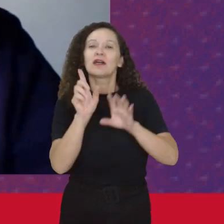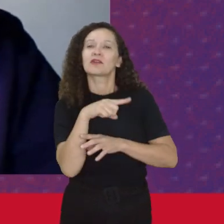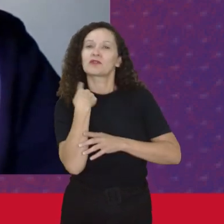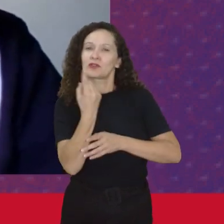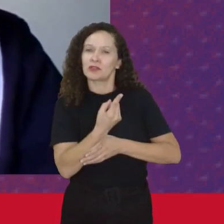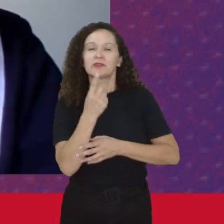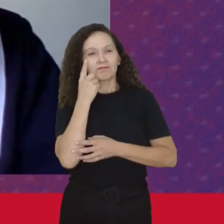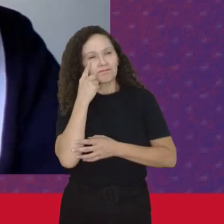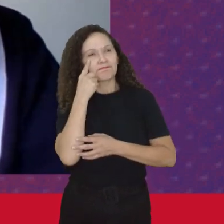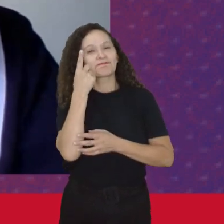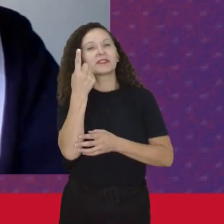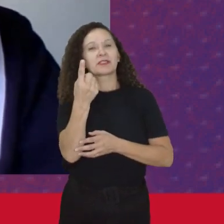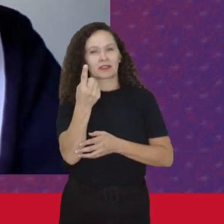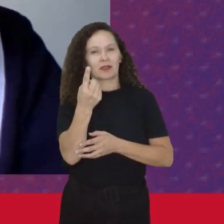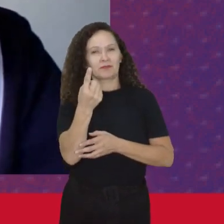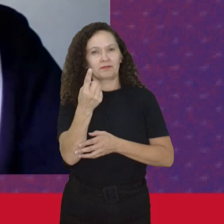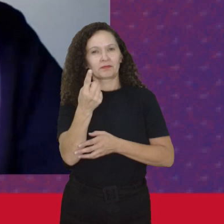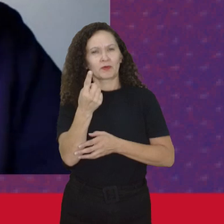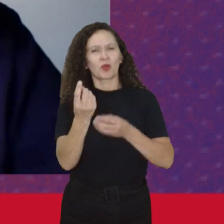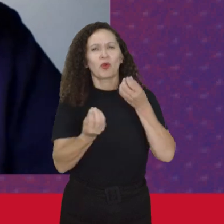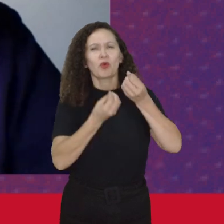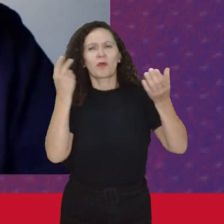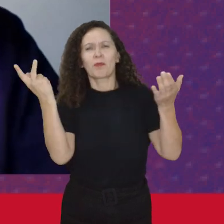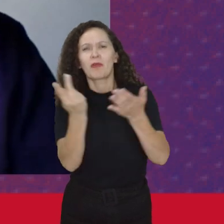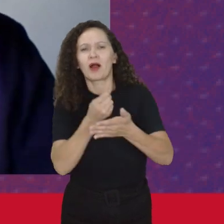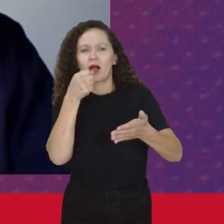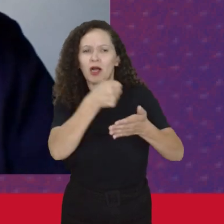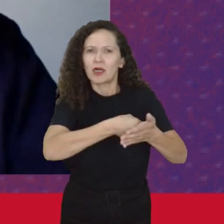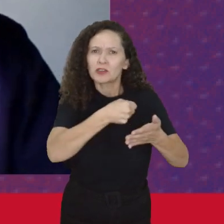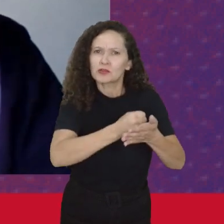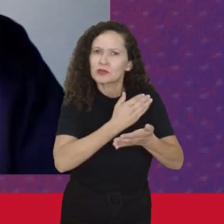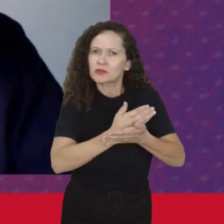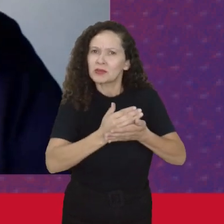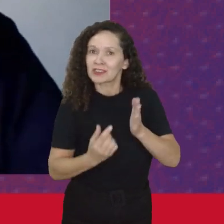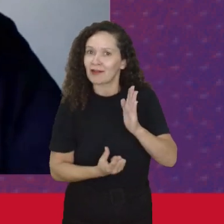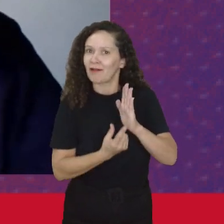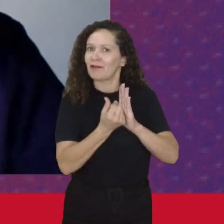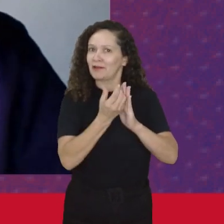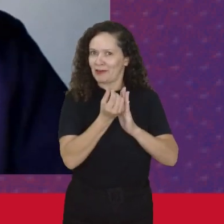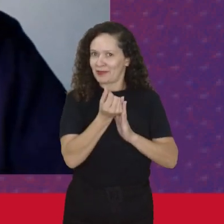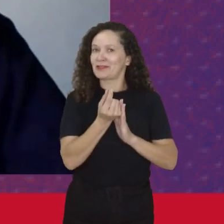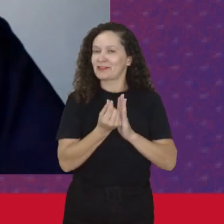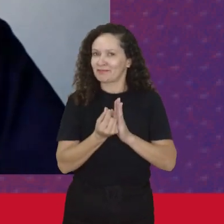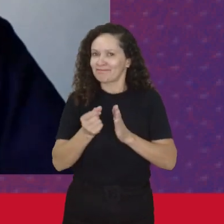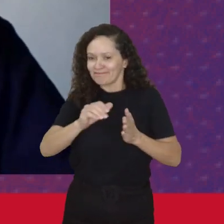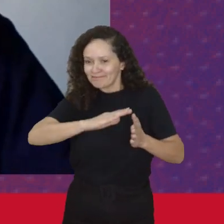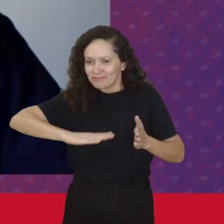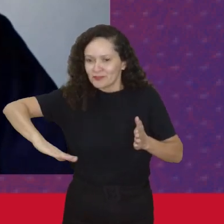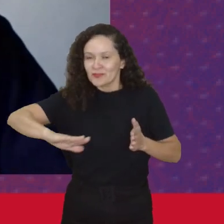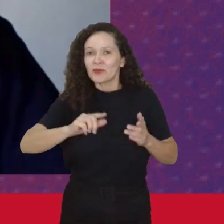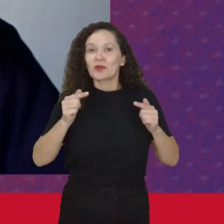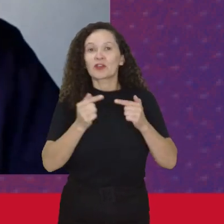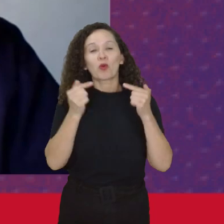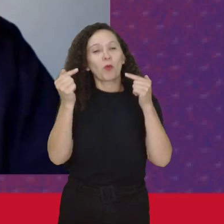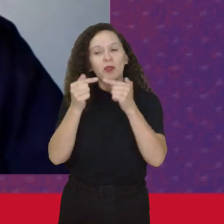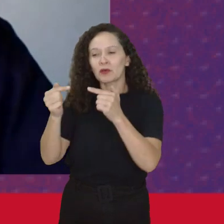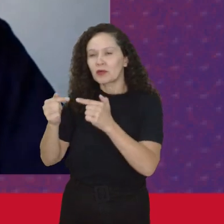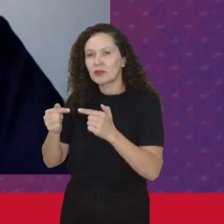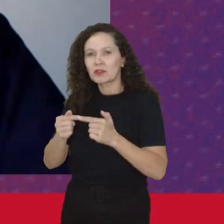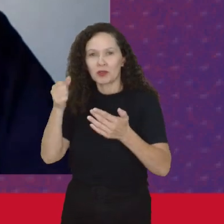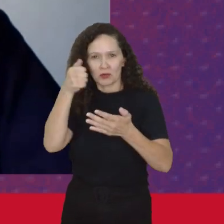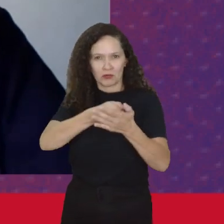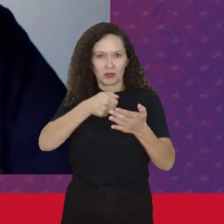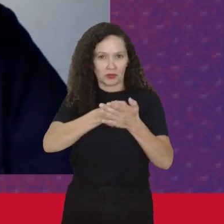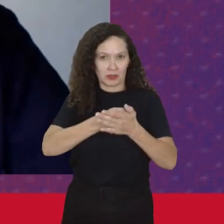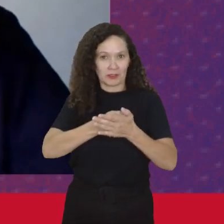pensar Como se deram as lutas A partir do capitalismo Também tem a ver Com a luta E a resistência A